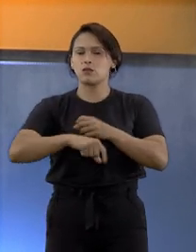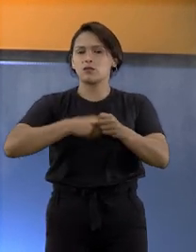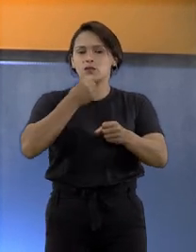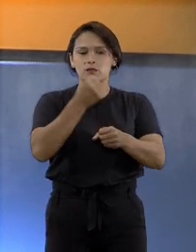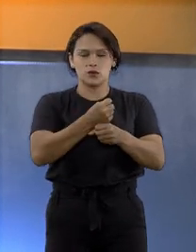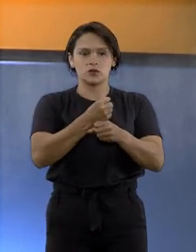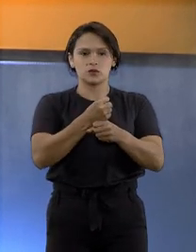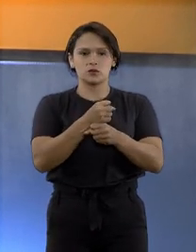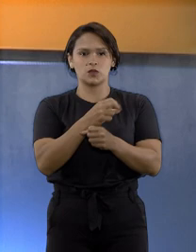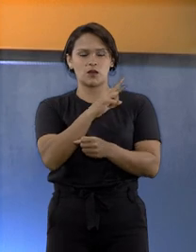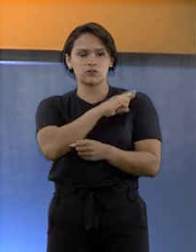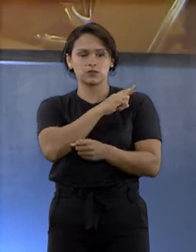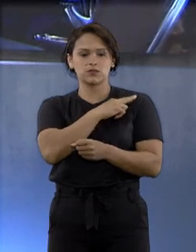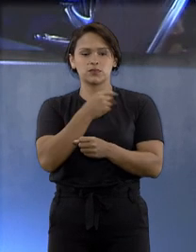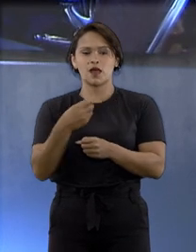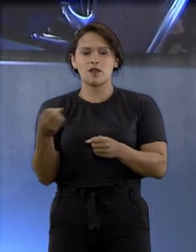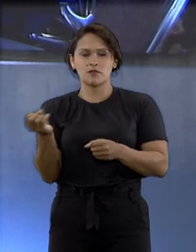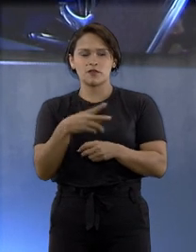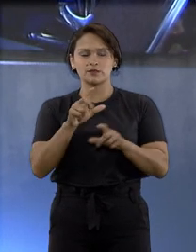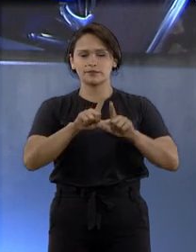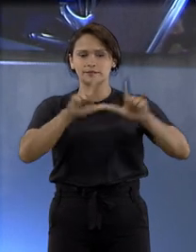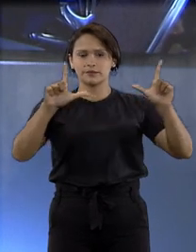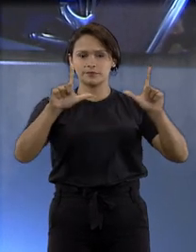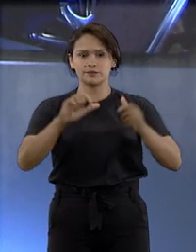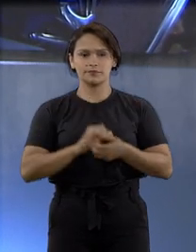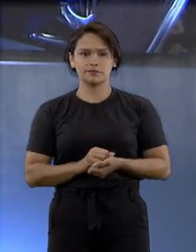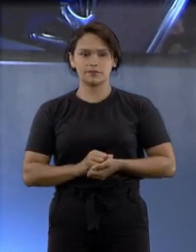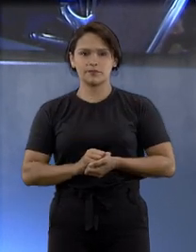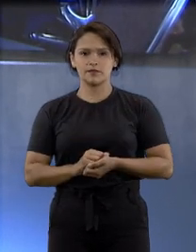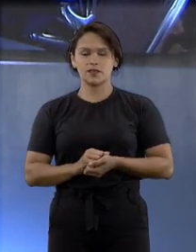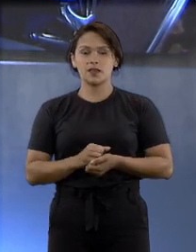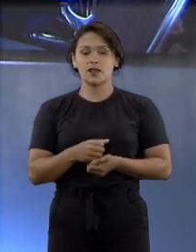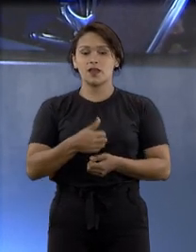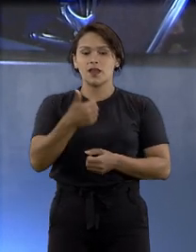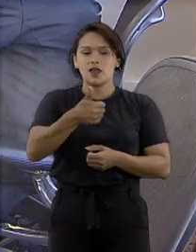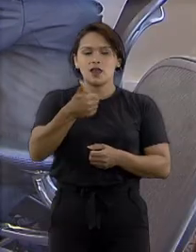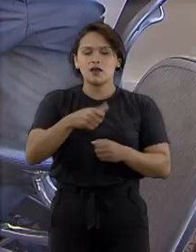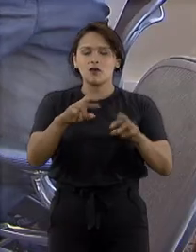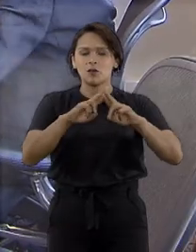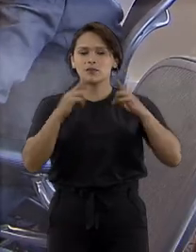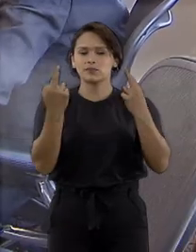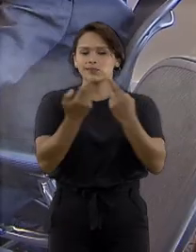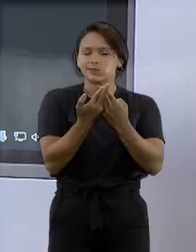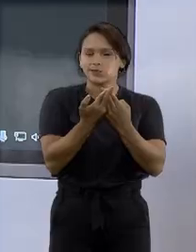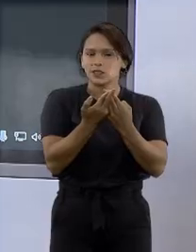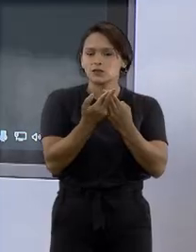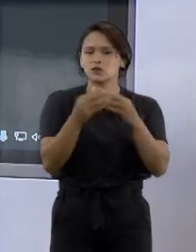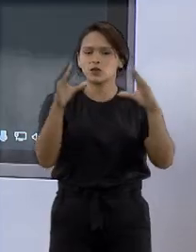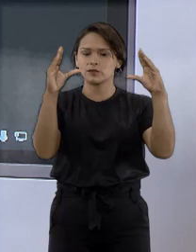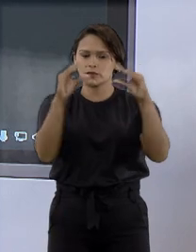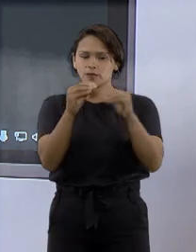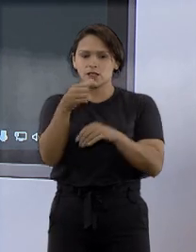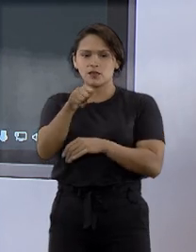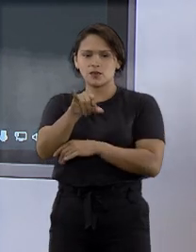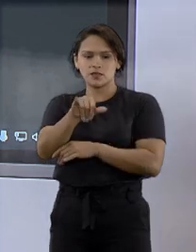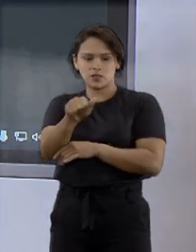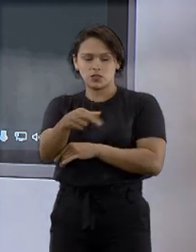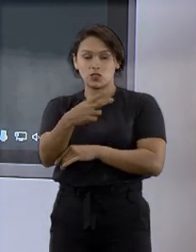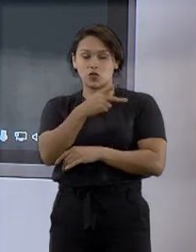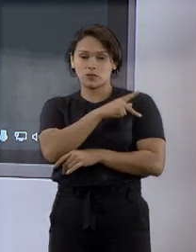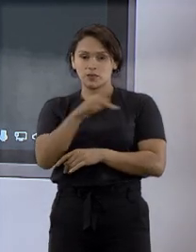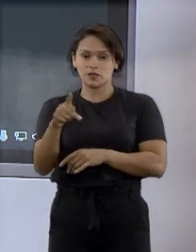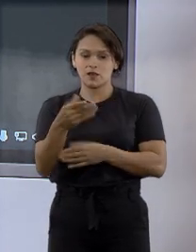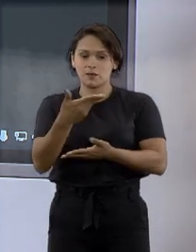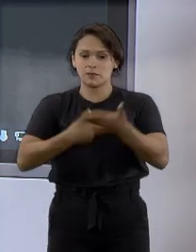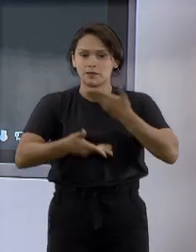conferir como foi a posse. Em uma cerimônia reservada na presidência do STJ com a participação de ministros